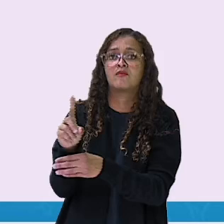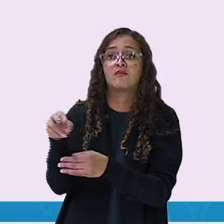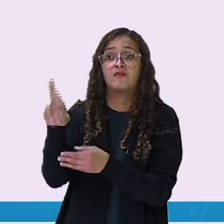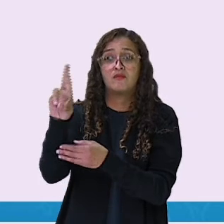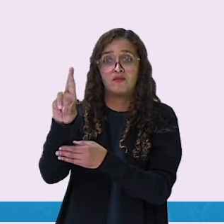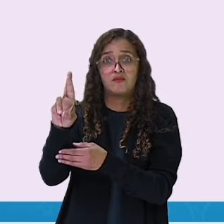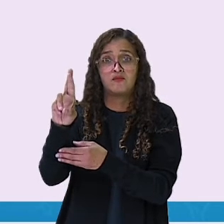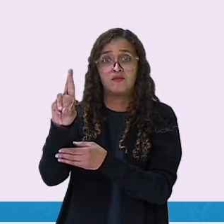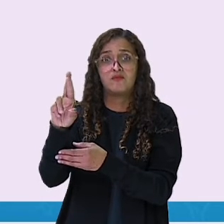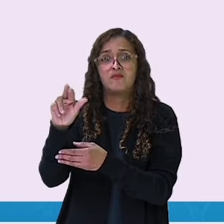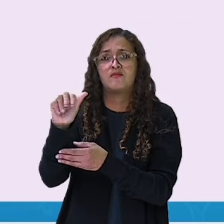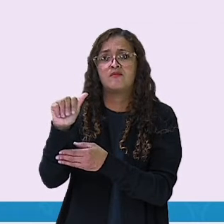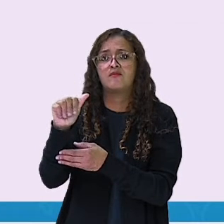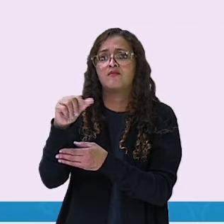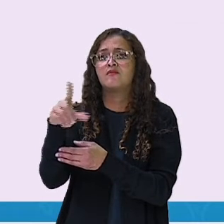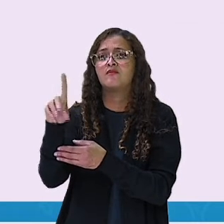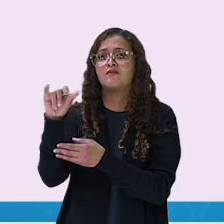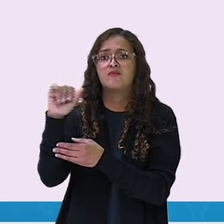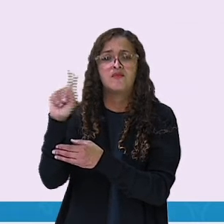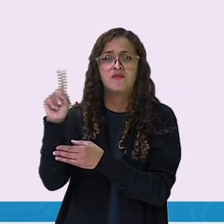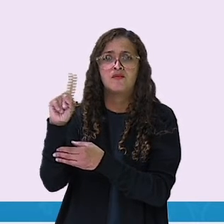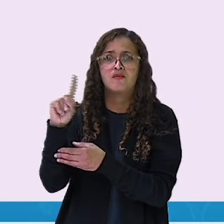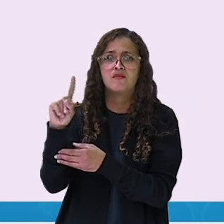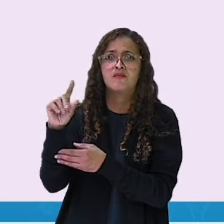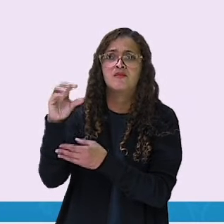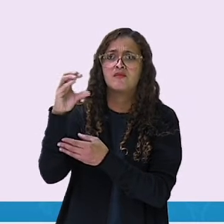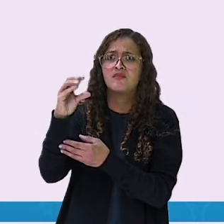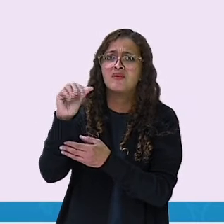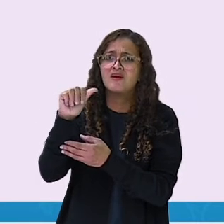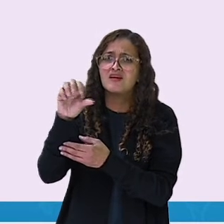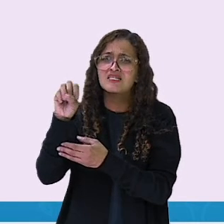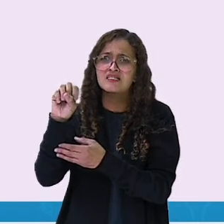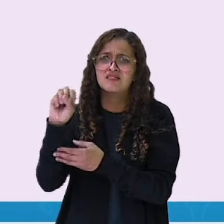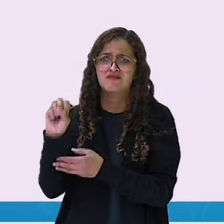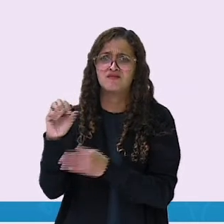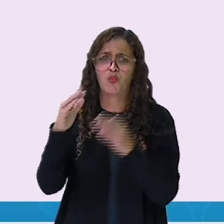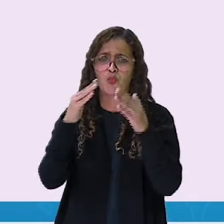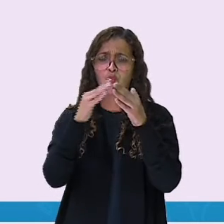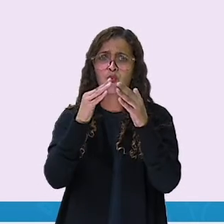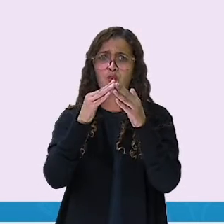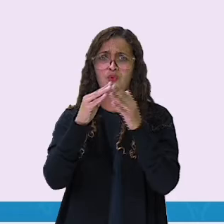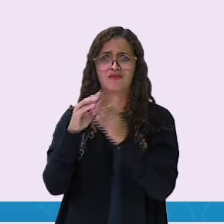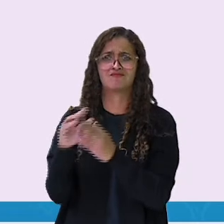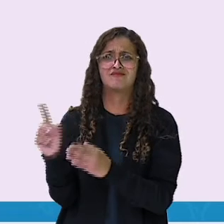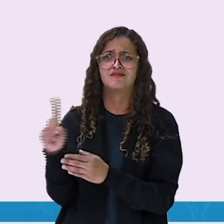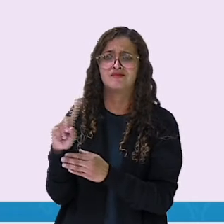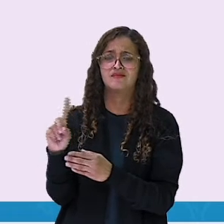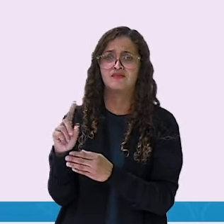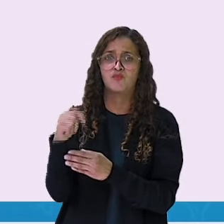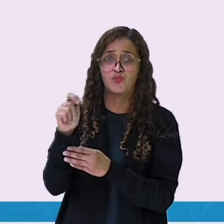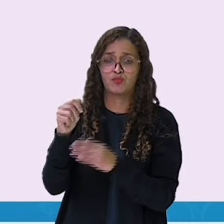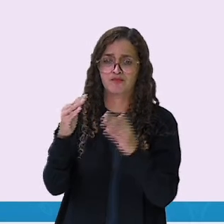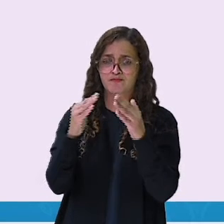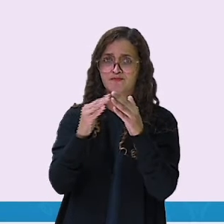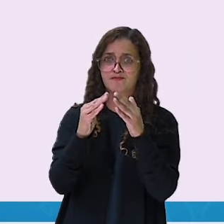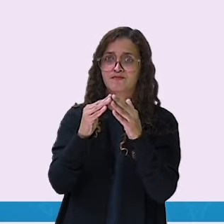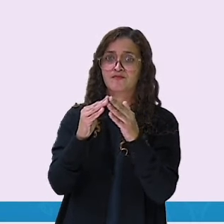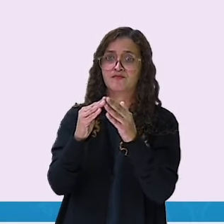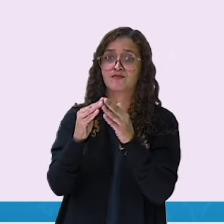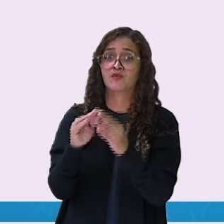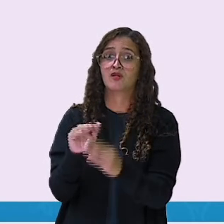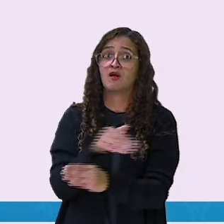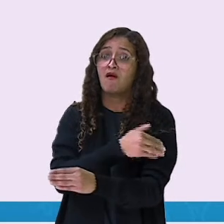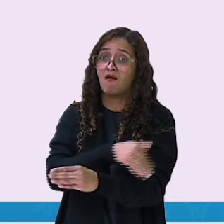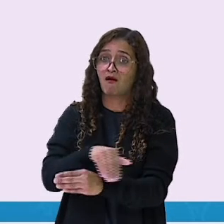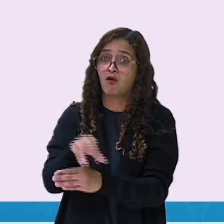casa. Começa com a letra C. Não queremos. Queremos rua que começa com a letra